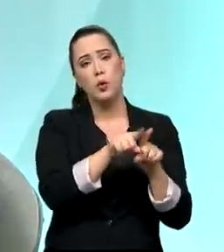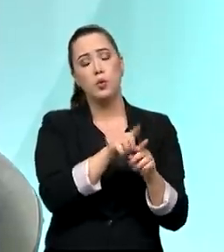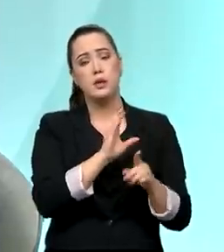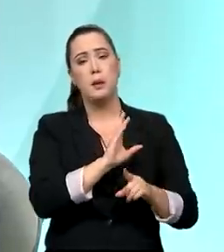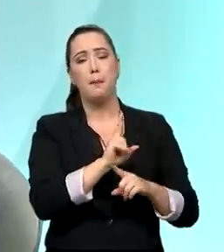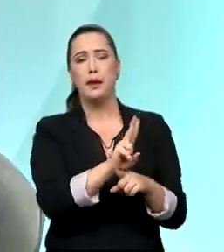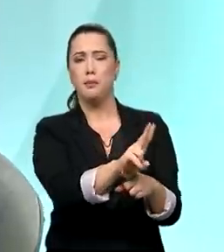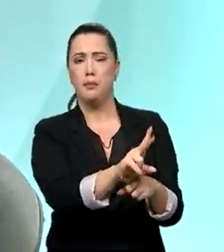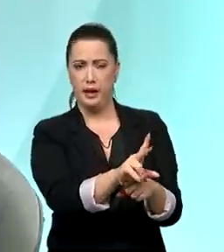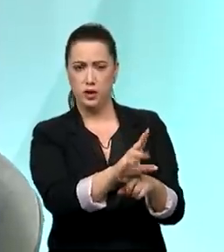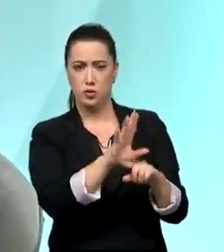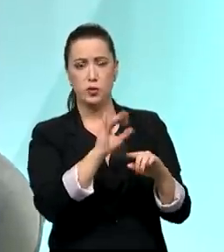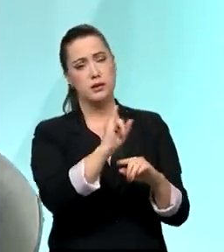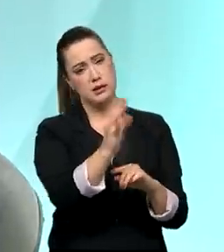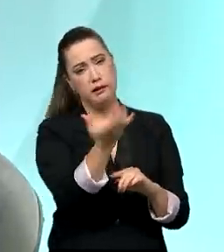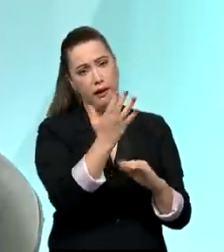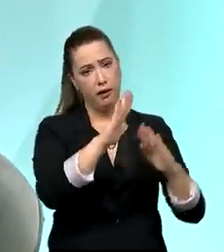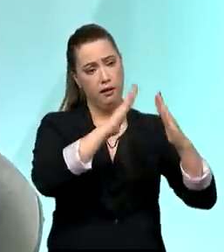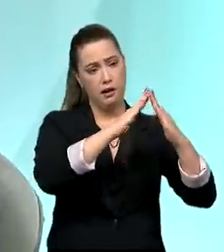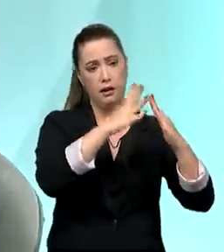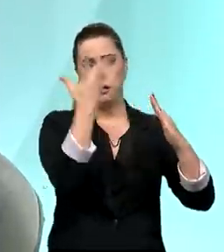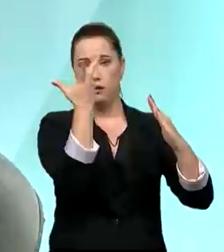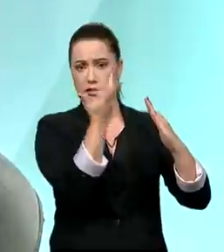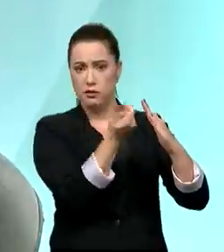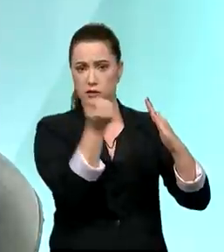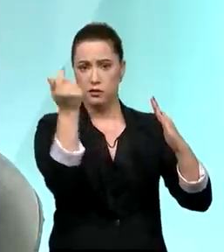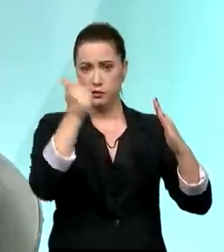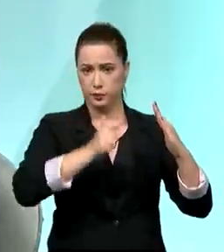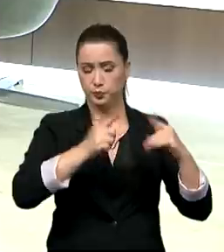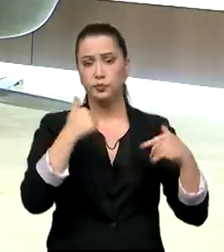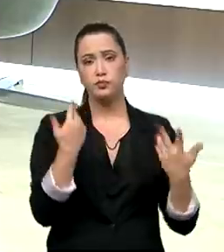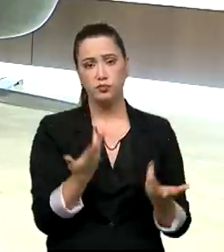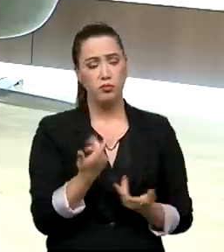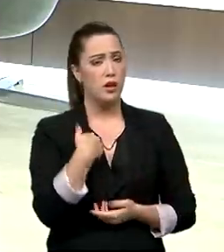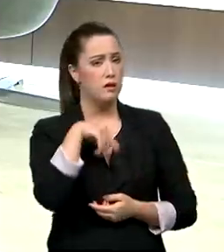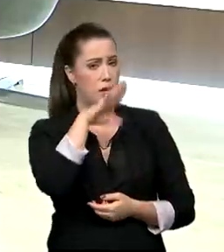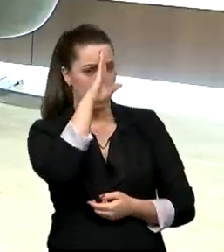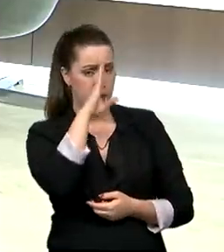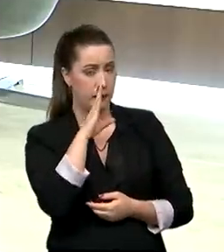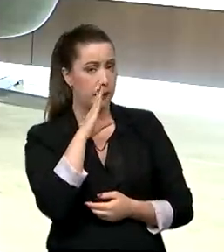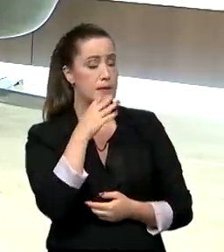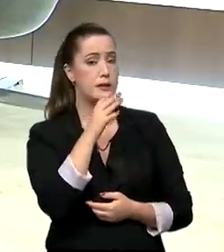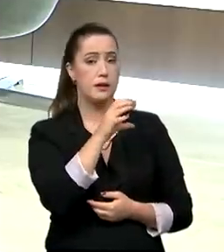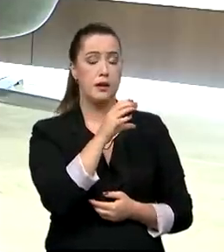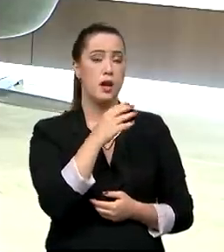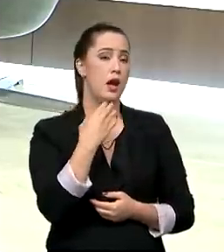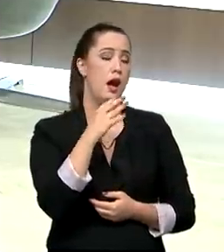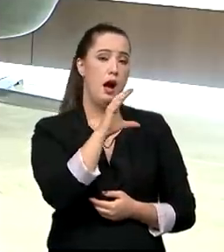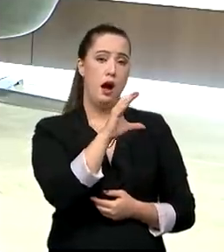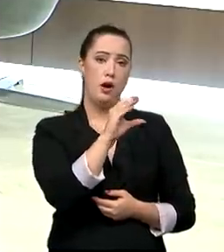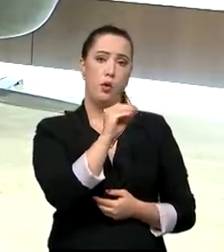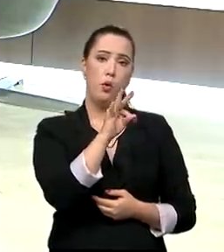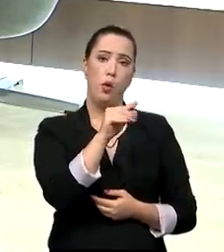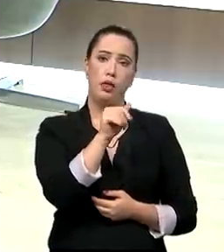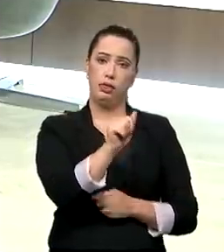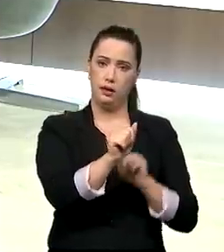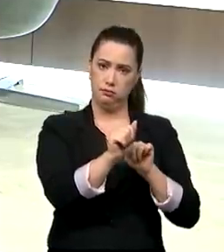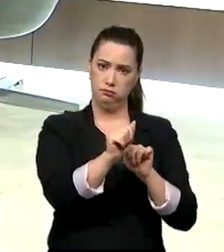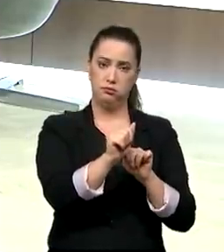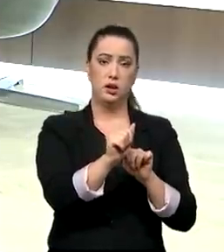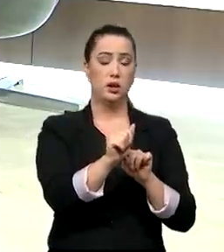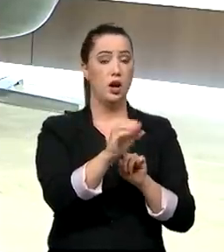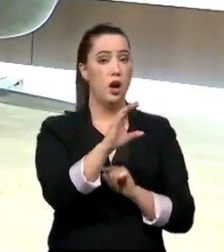8 entre cada 10 adultos no Brasil têm, uma conta de graça pelo celular, para realizar vários tipos de